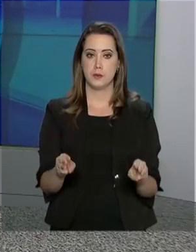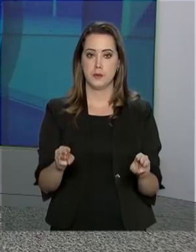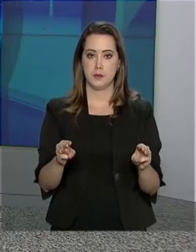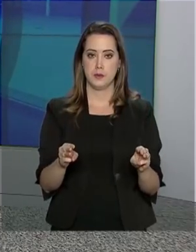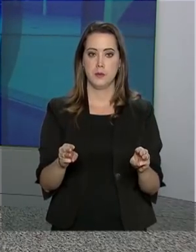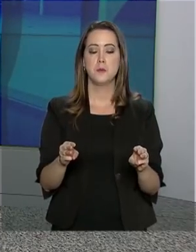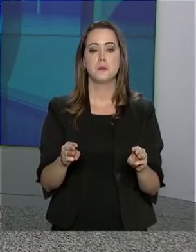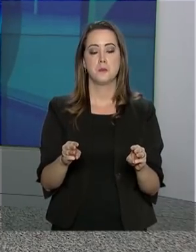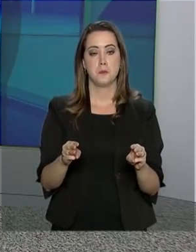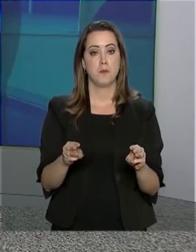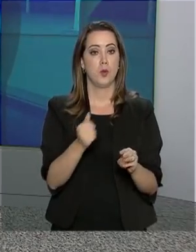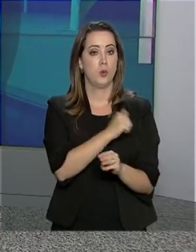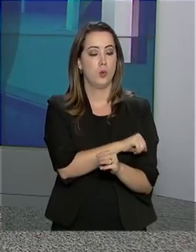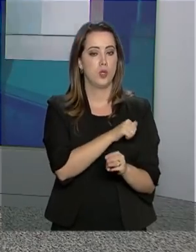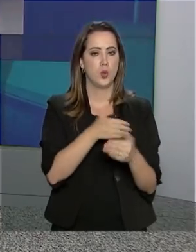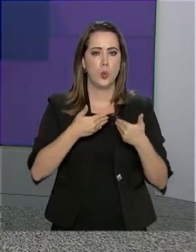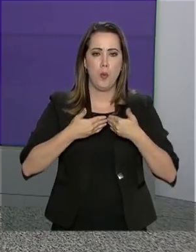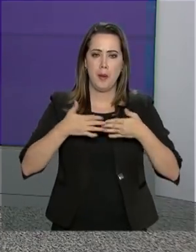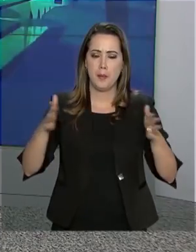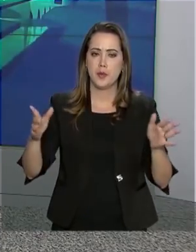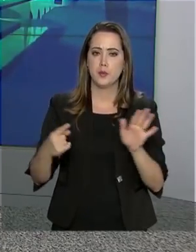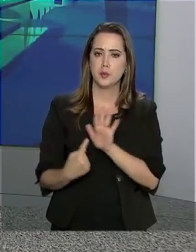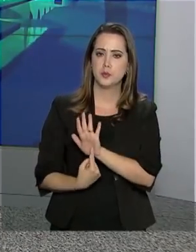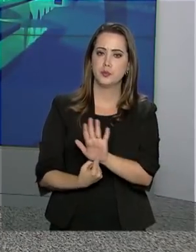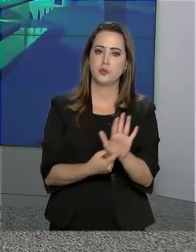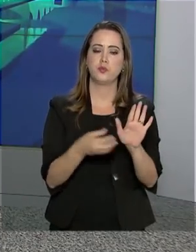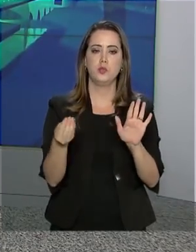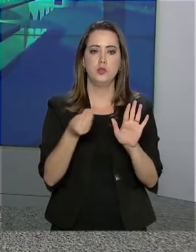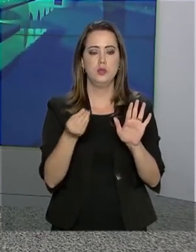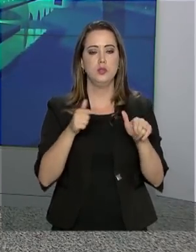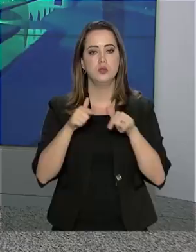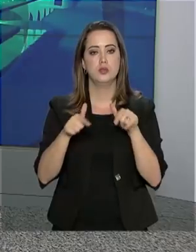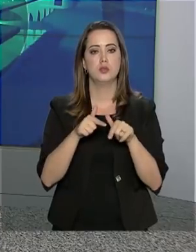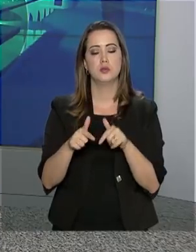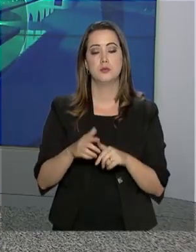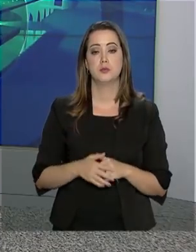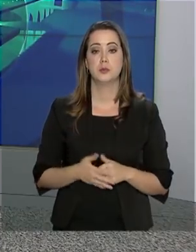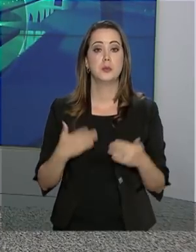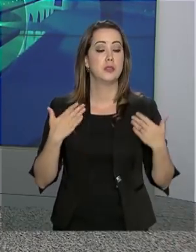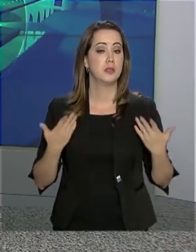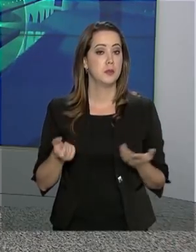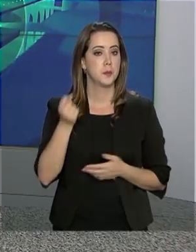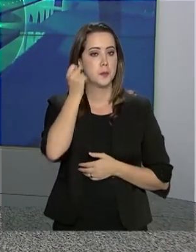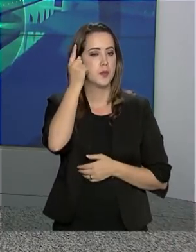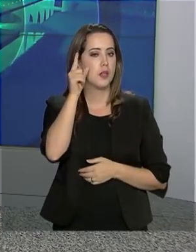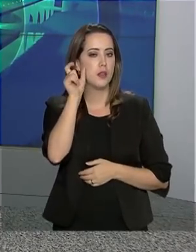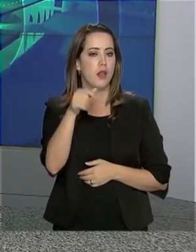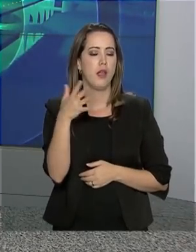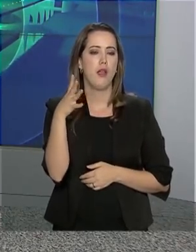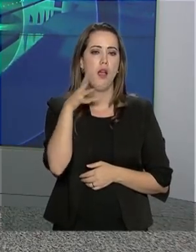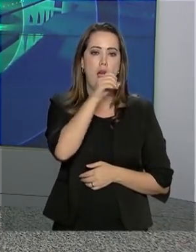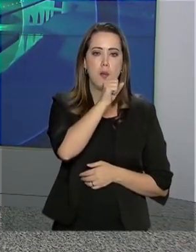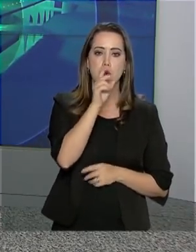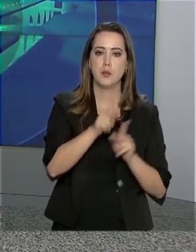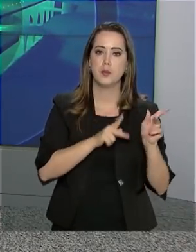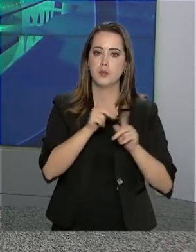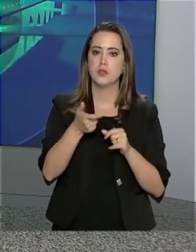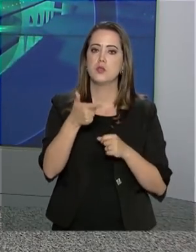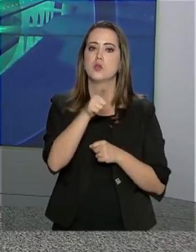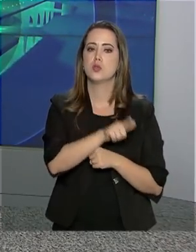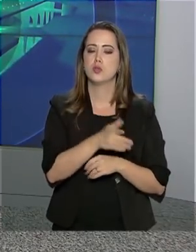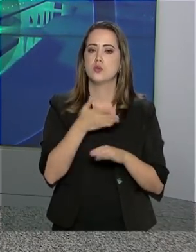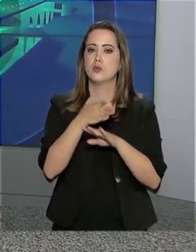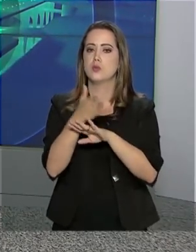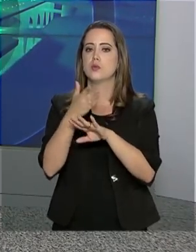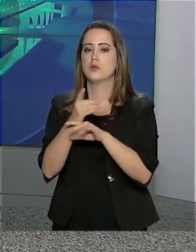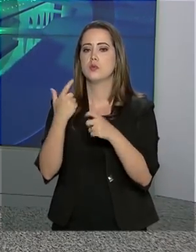abriu as portas para mostrar à imprensa como está o trabalho de recuperação. A ideia é que em breve a população volte a